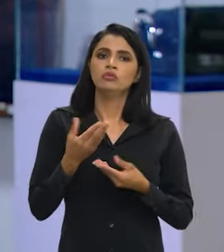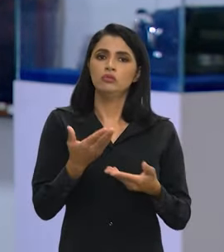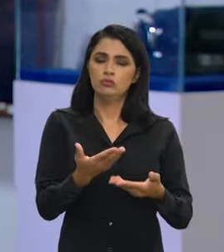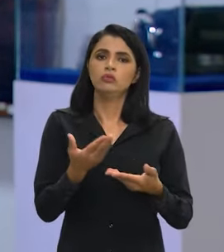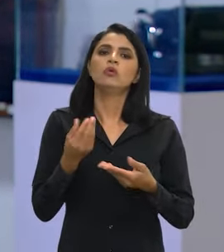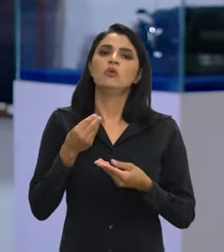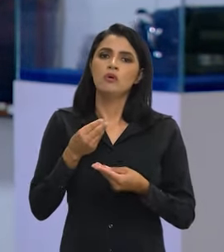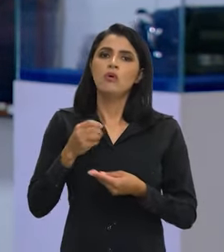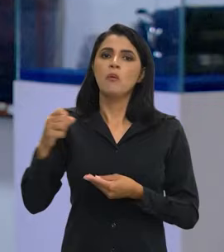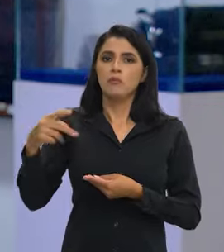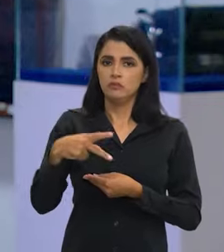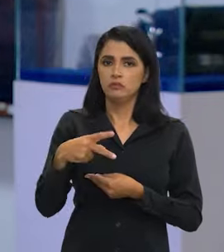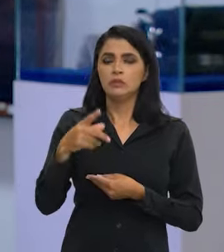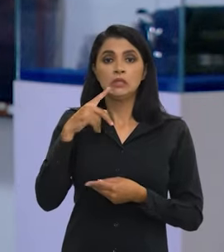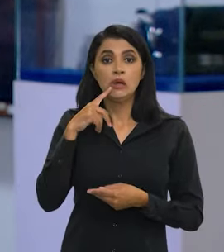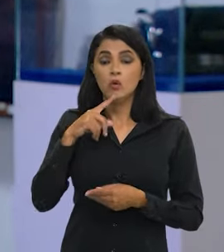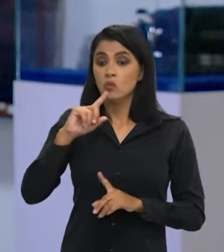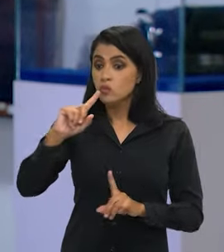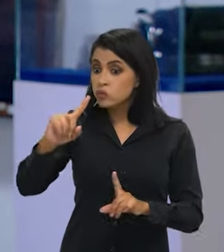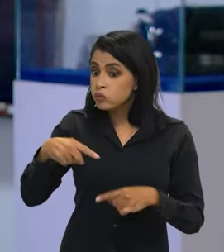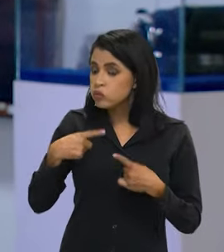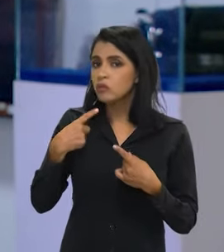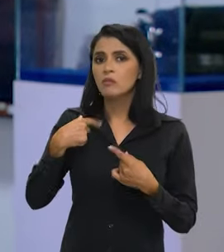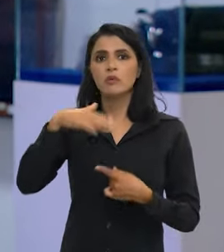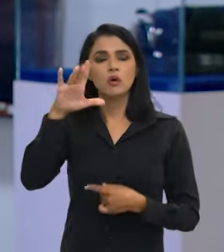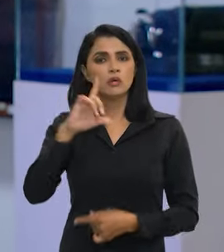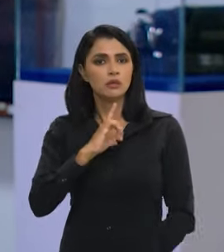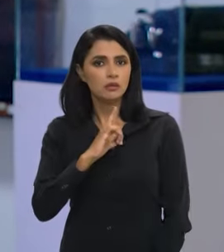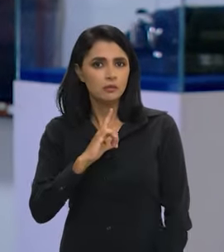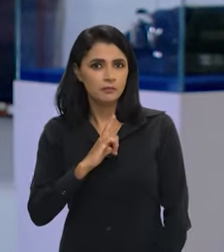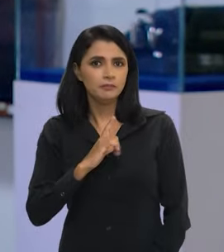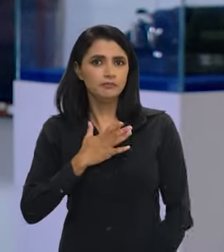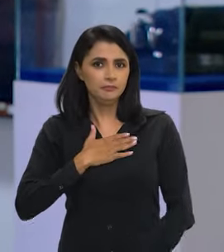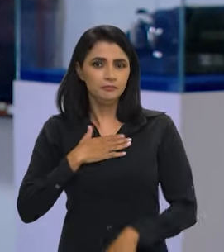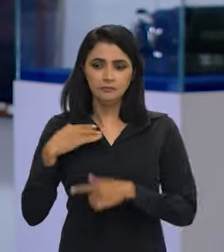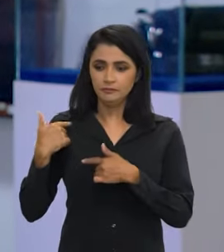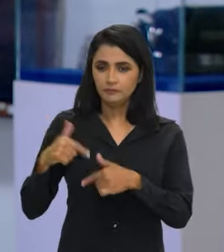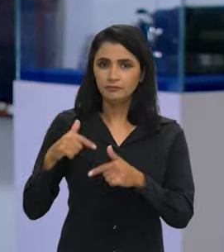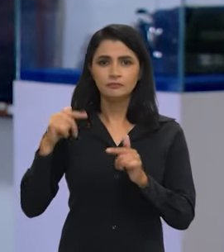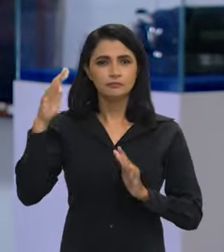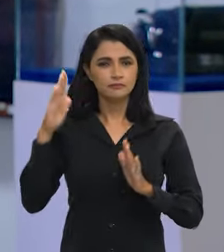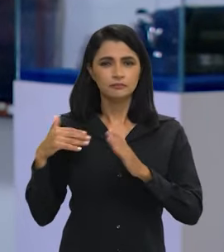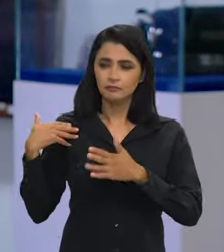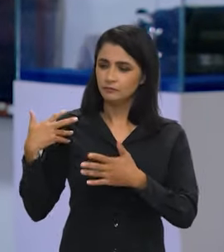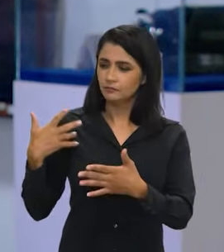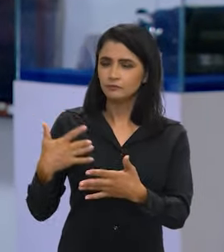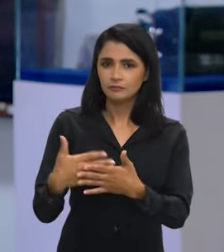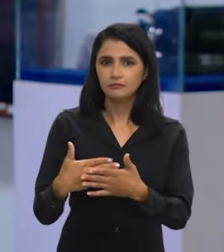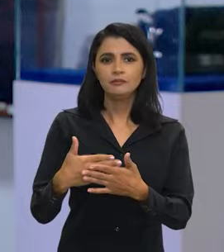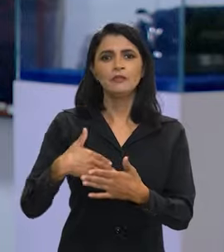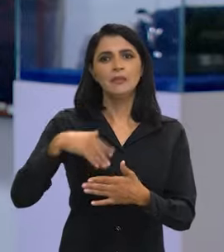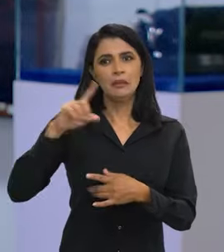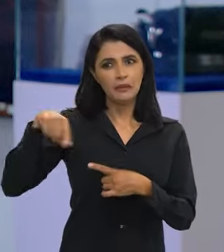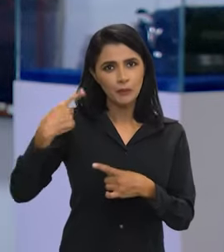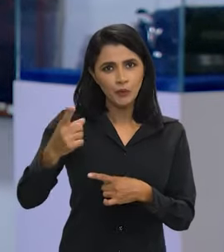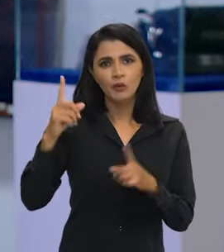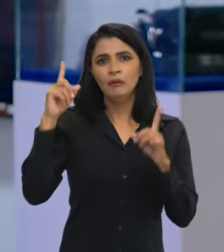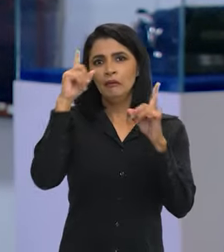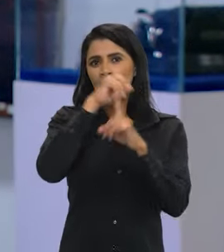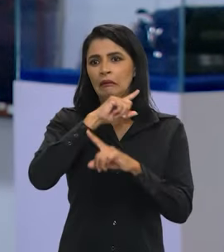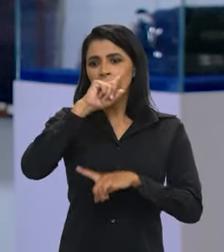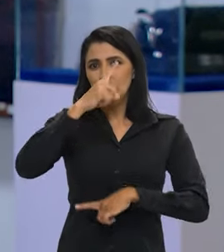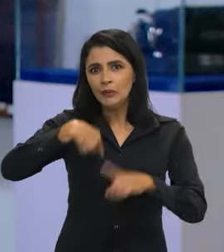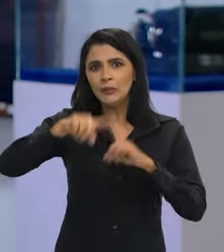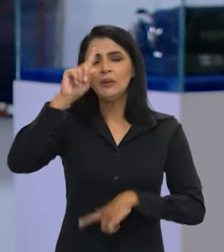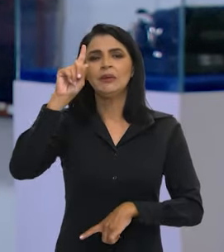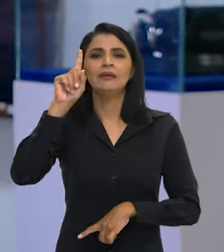rápido. Então, o maior desafio que eu recebi, o maior desafio, acho que da minha carreira, acho que depois disso, muito difícil de superar,